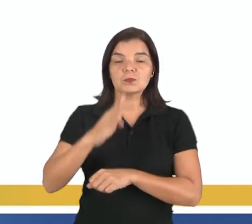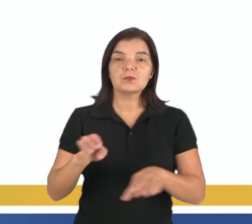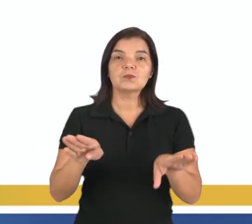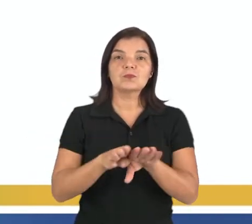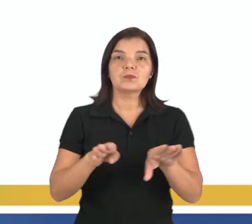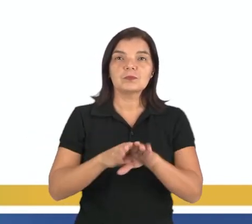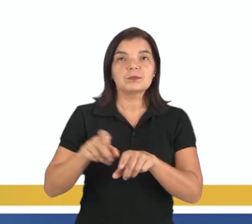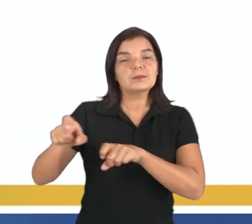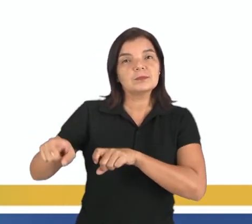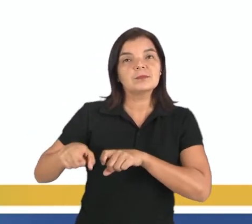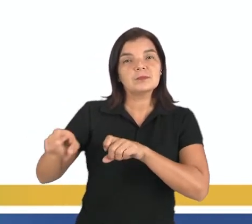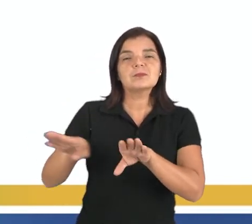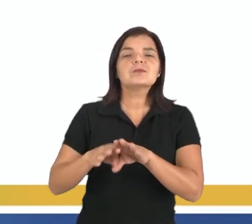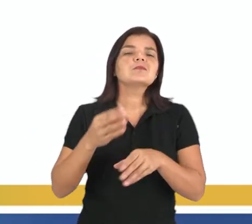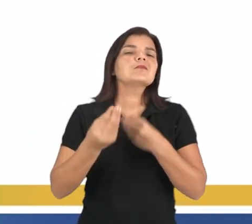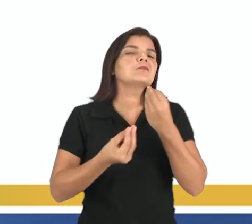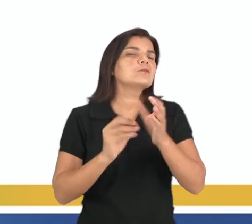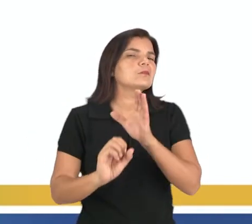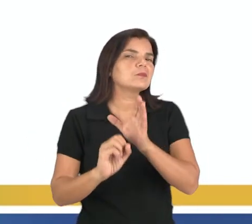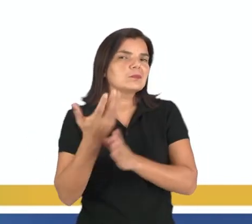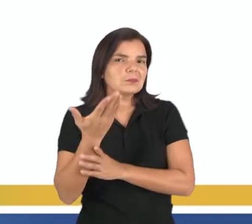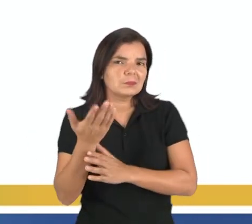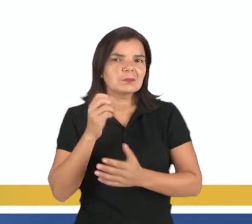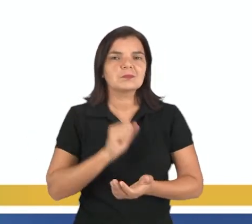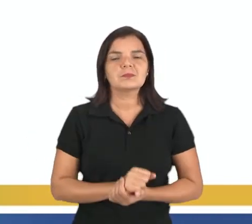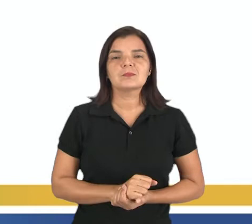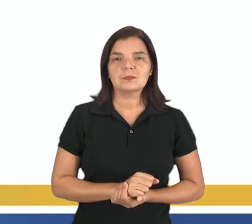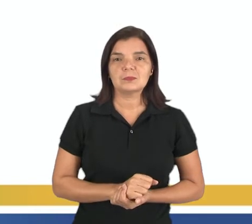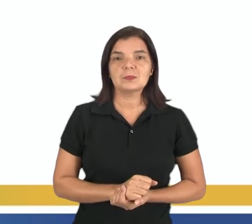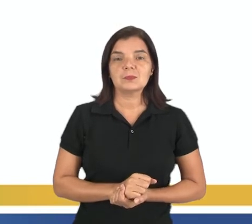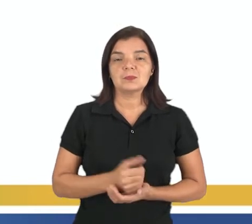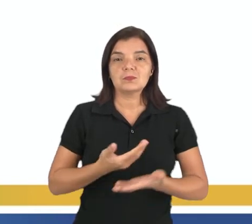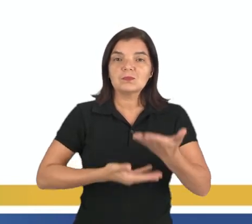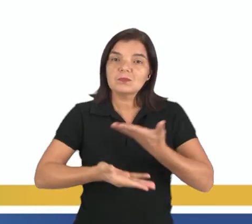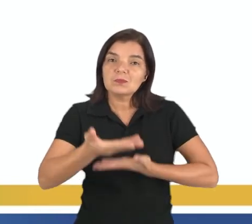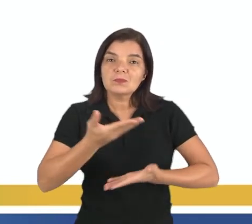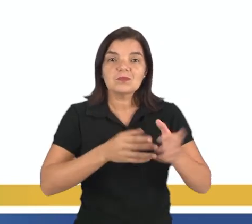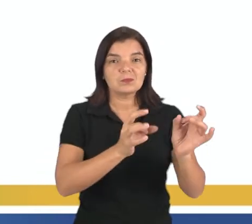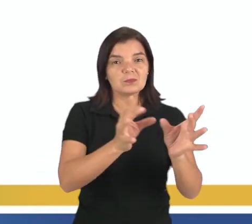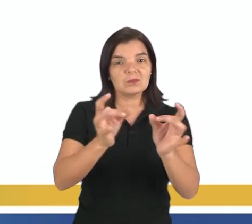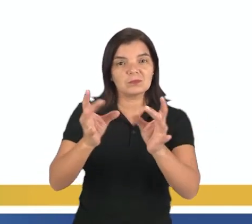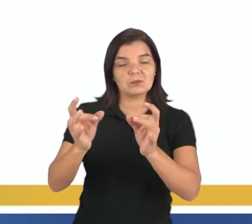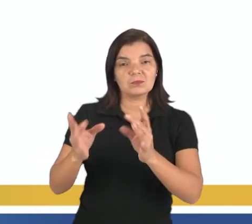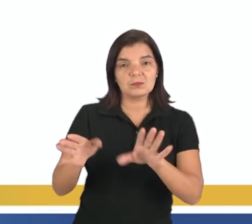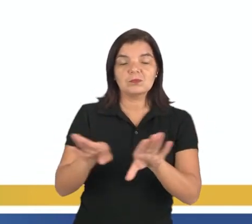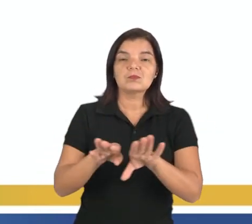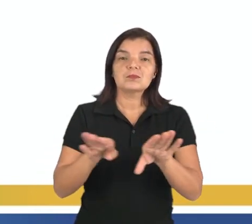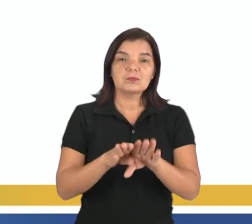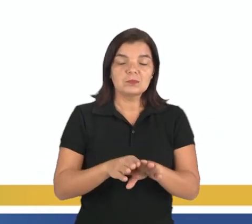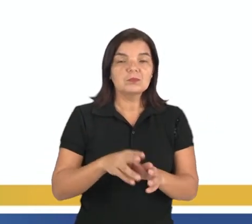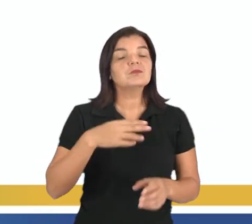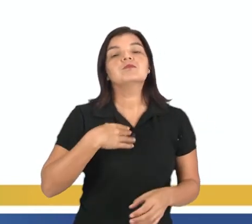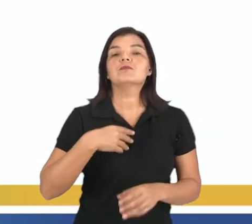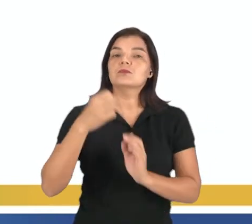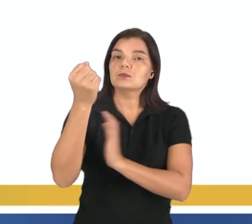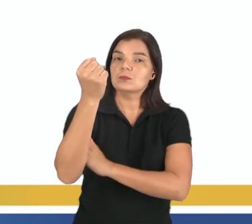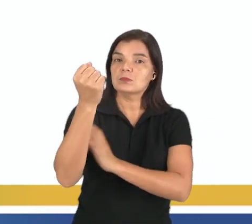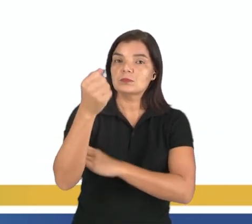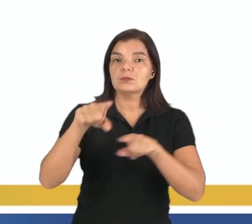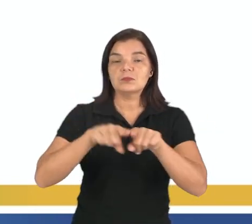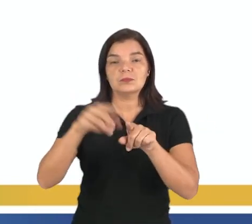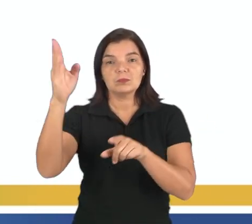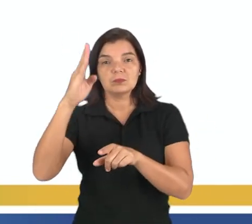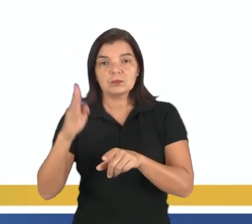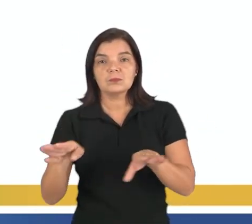como sua colônia. Então, como é que acontecia aí as relações comerciais entre metrópole e colônia? O